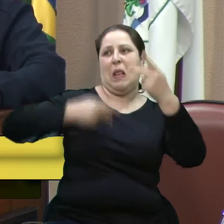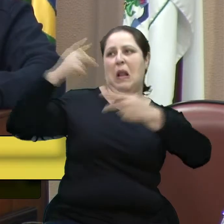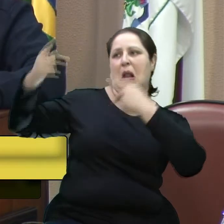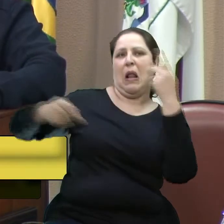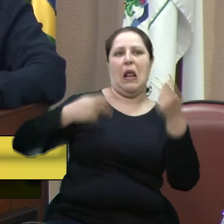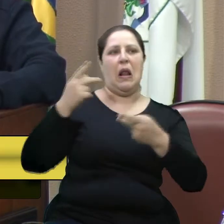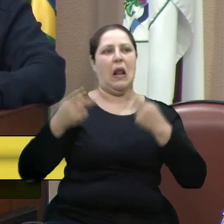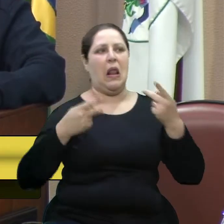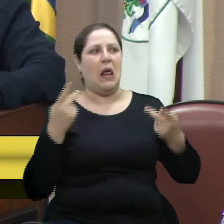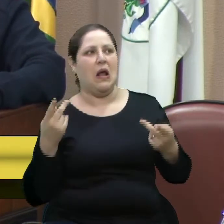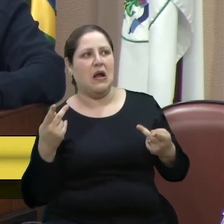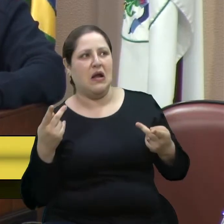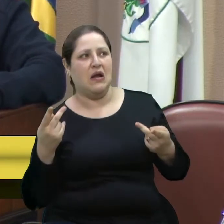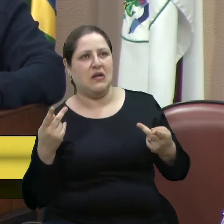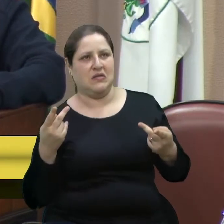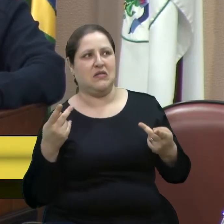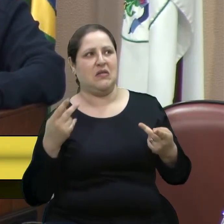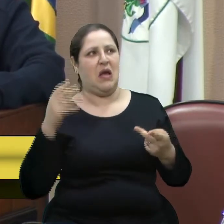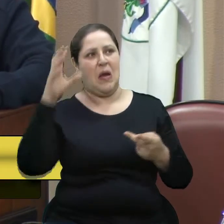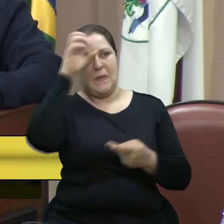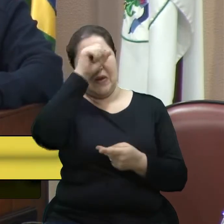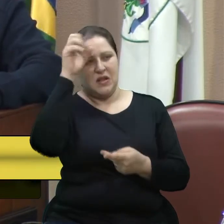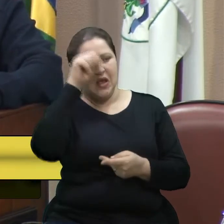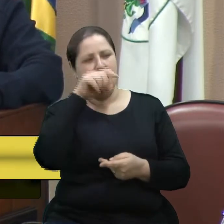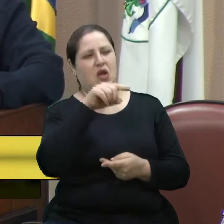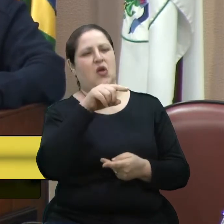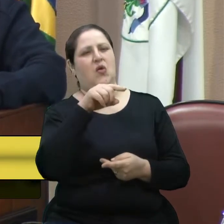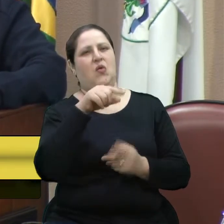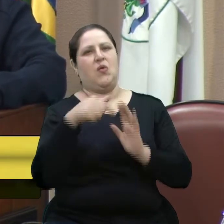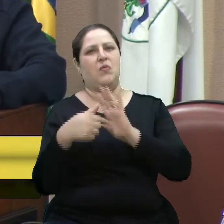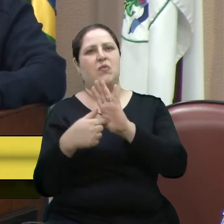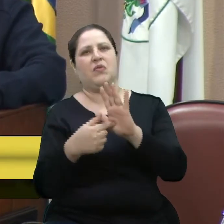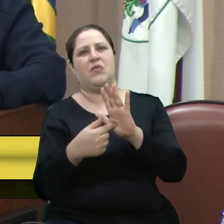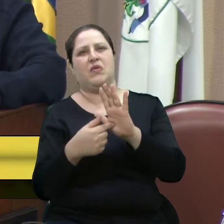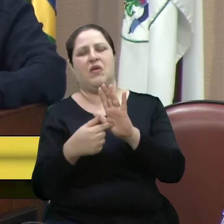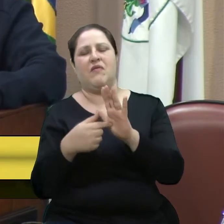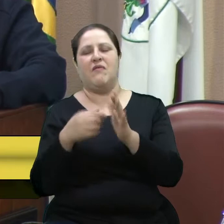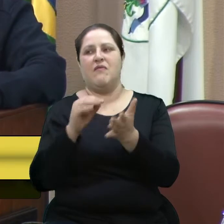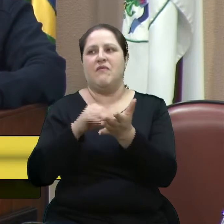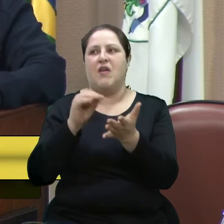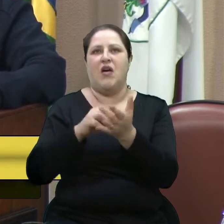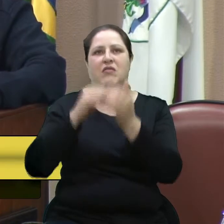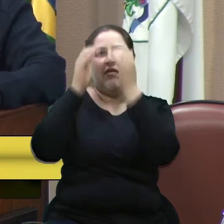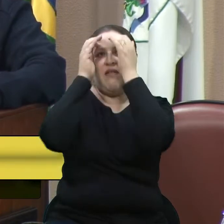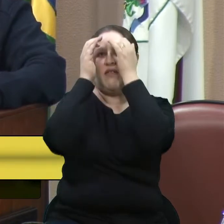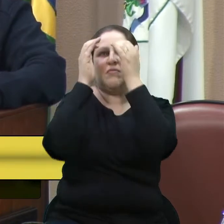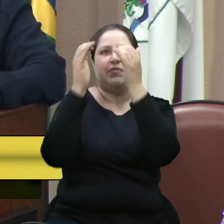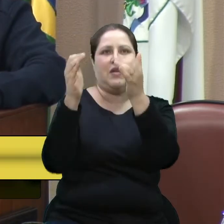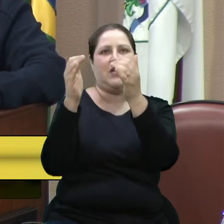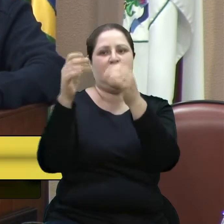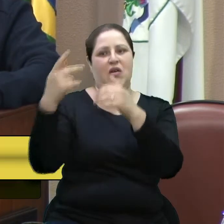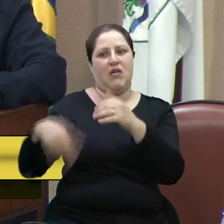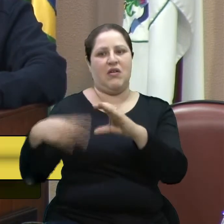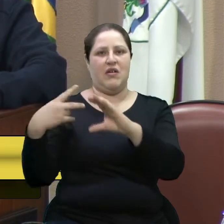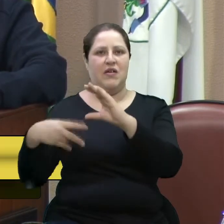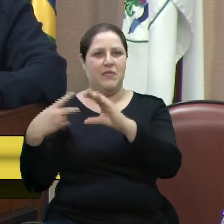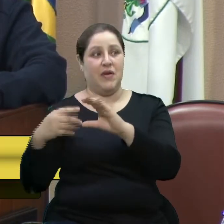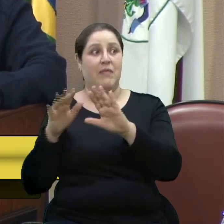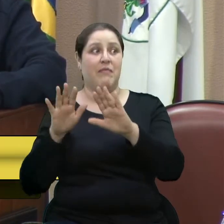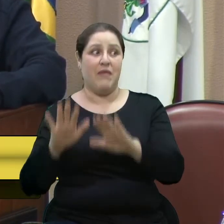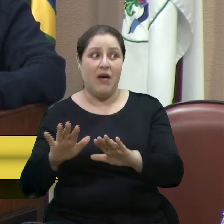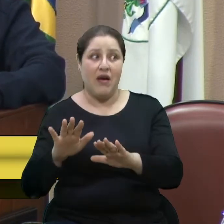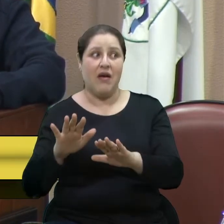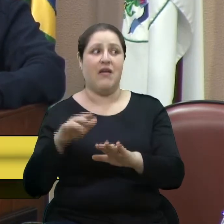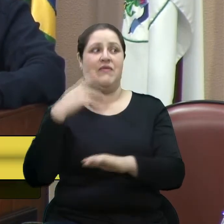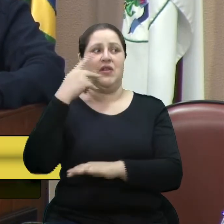aprendeu a faltar com gentileza com as pessoas aqui da Câmara, mas vereador, é na escola,